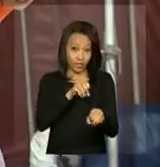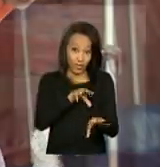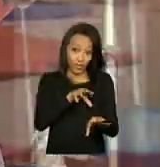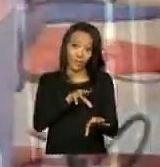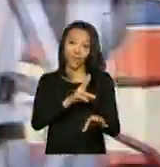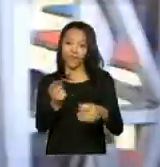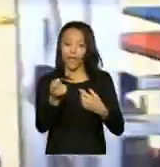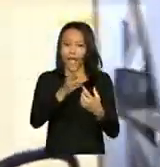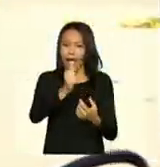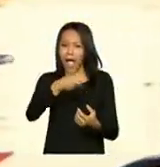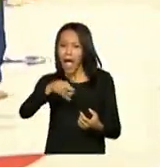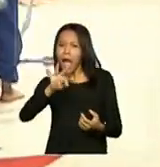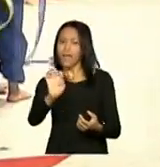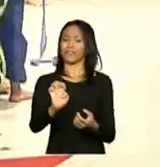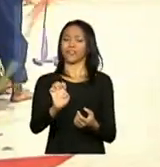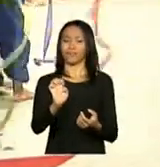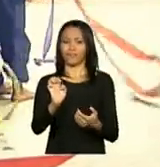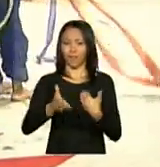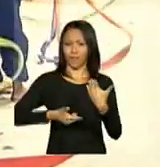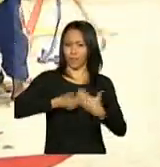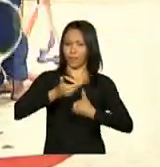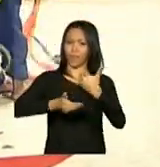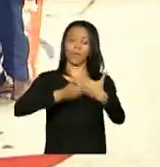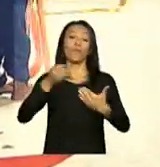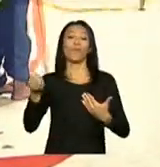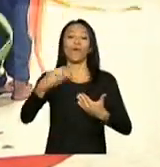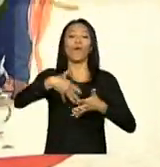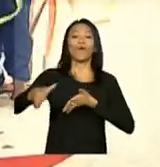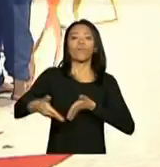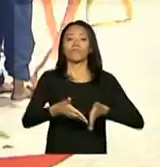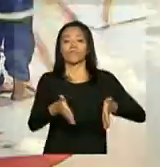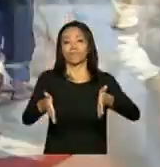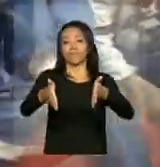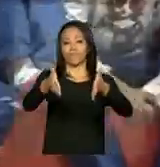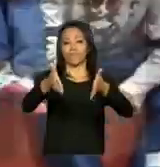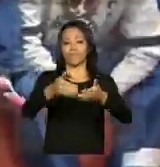torna arte para construir novos caminhos.